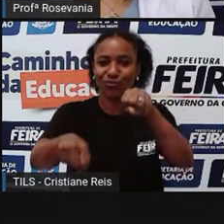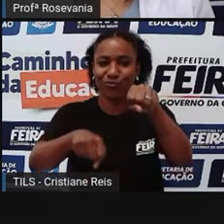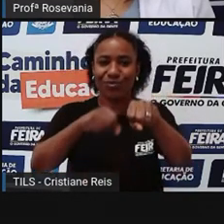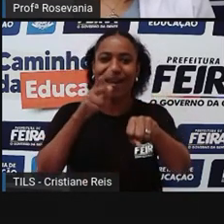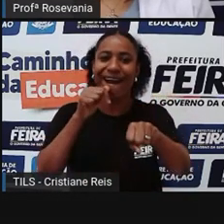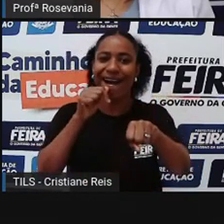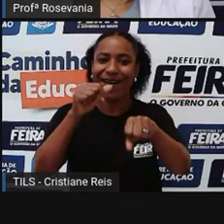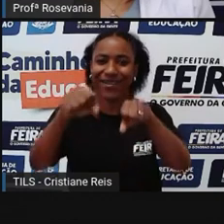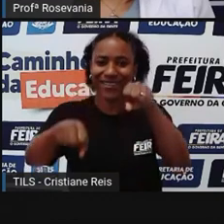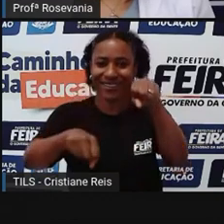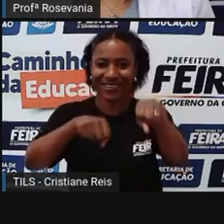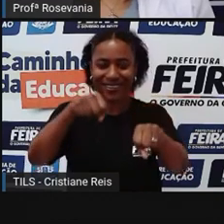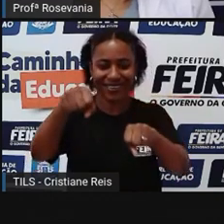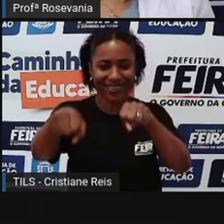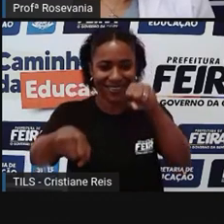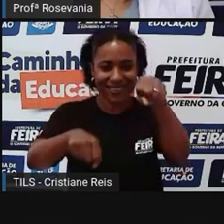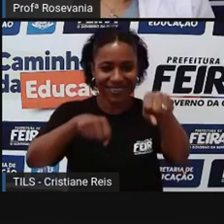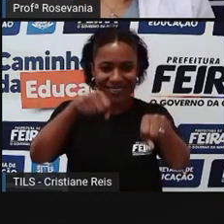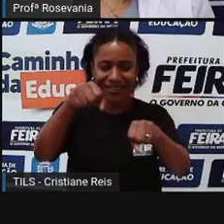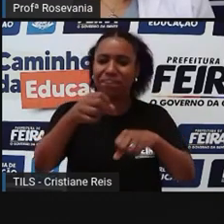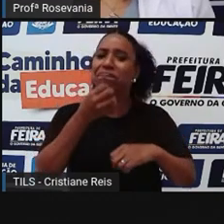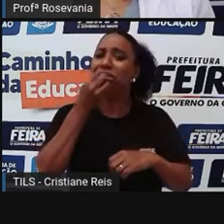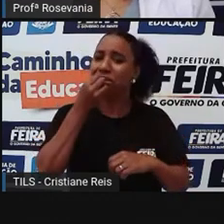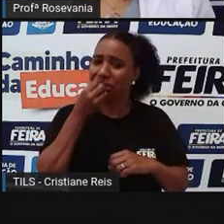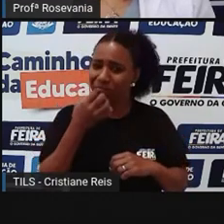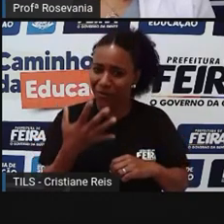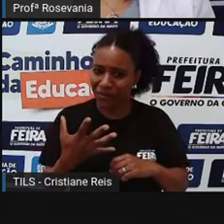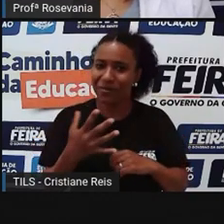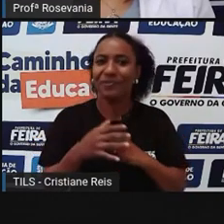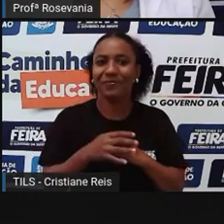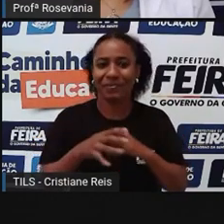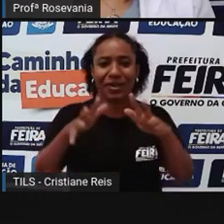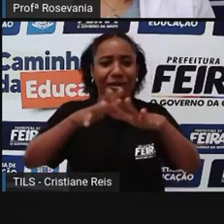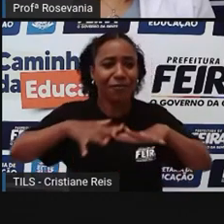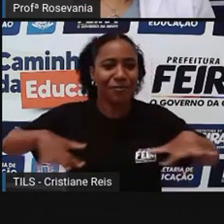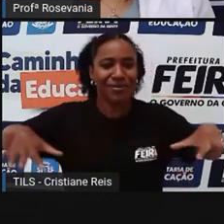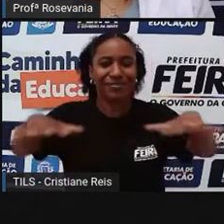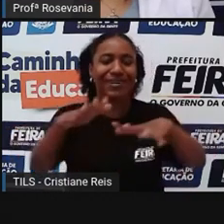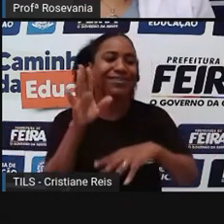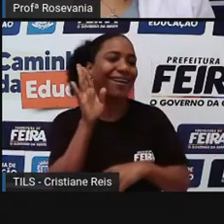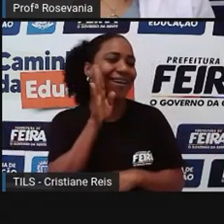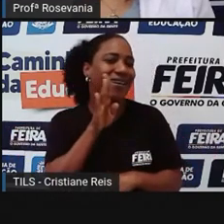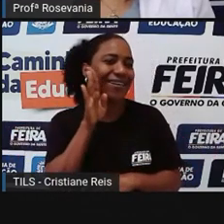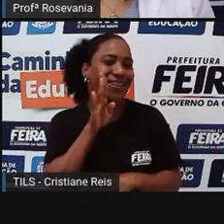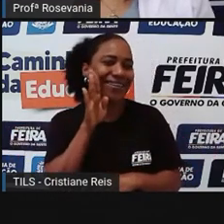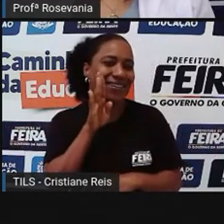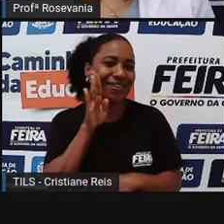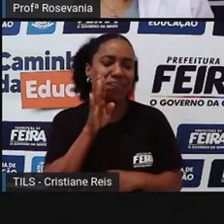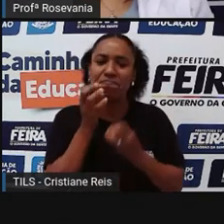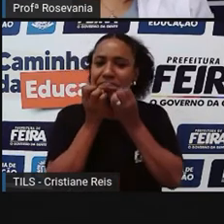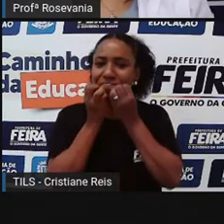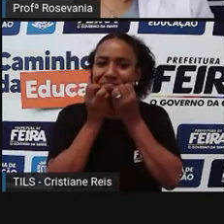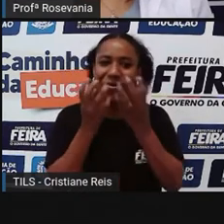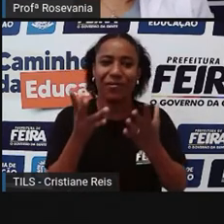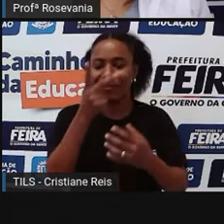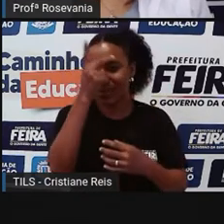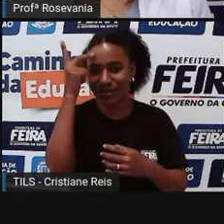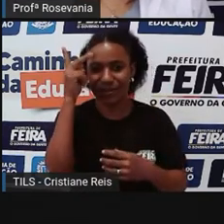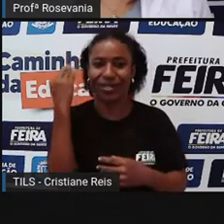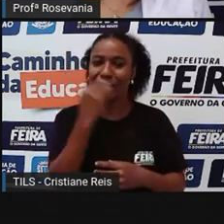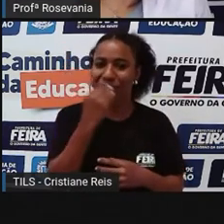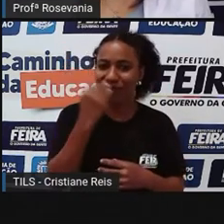eu creio que hoje não tenha mais, mas, de qualquer forma, é um espaço bastante legal para quem vive aí, né, na região do